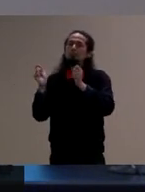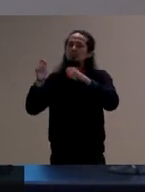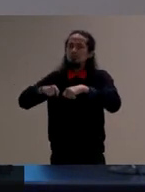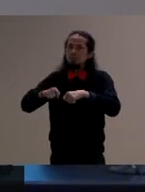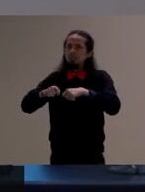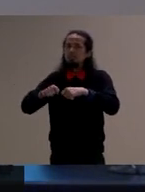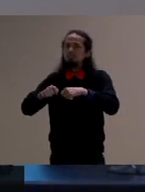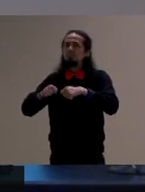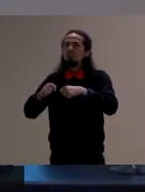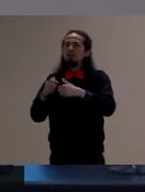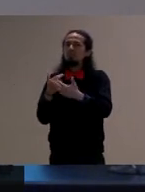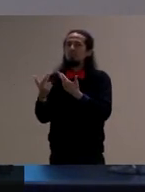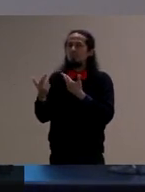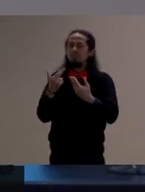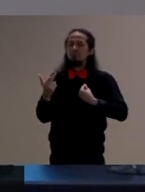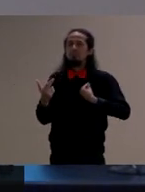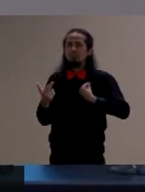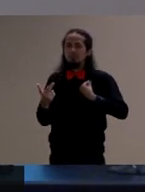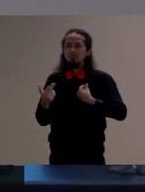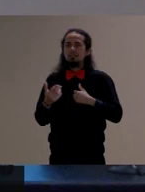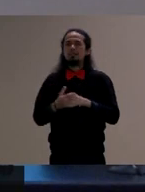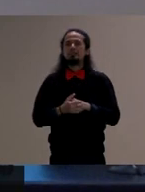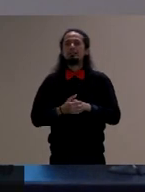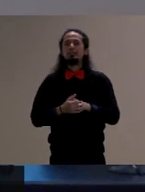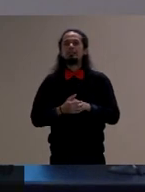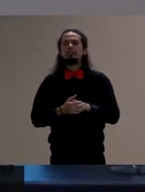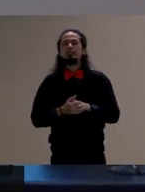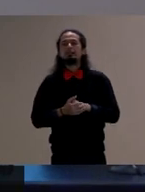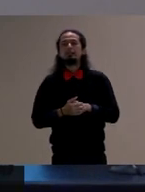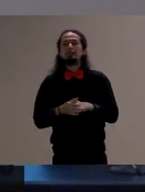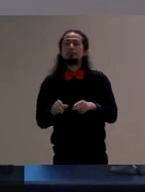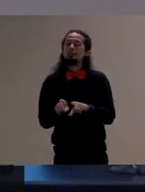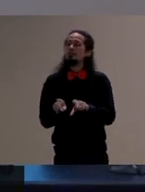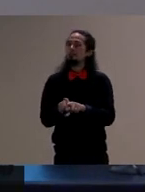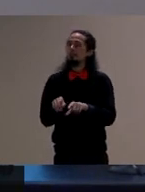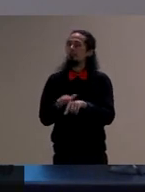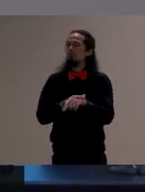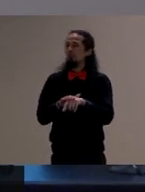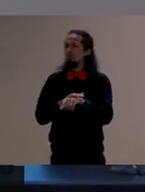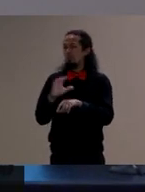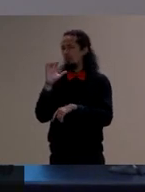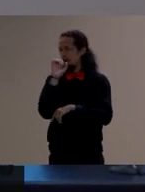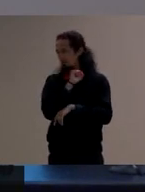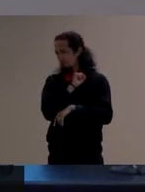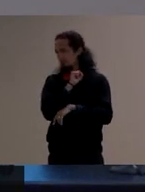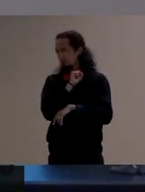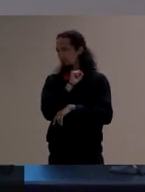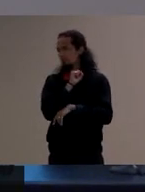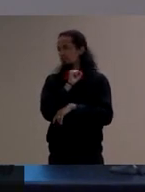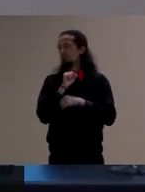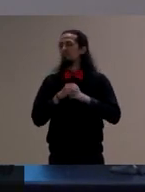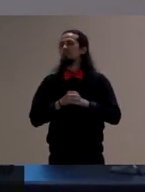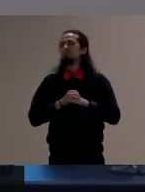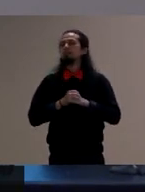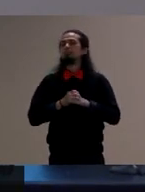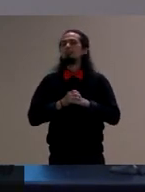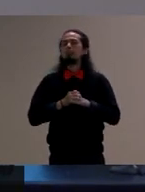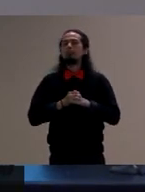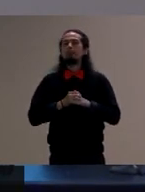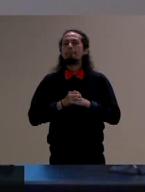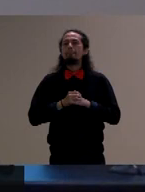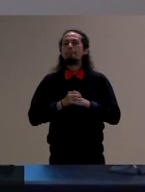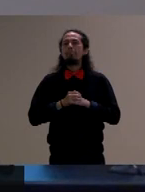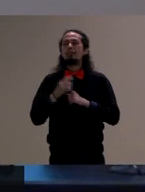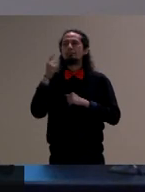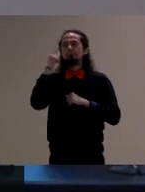depois pensar aqui bem rapidinho para ir também já um pouco encerrando essa